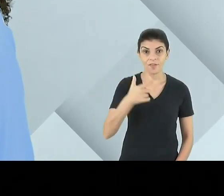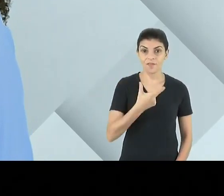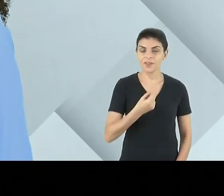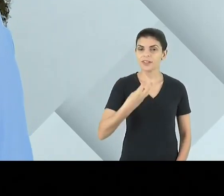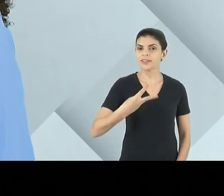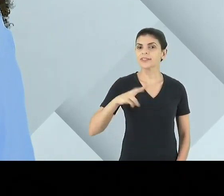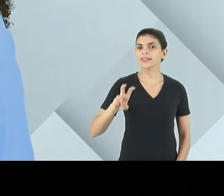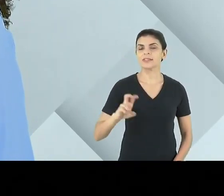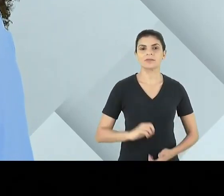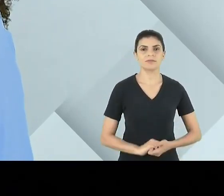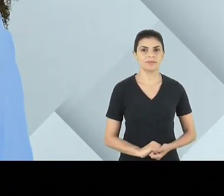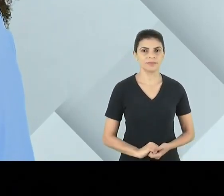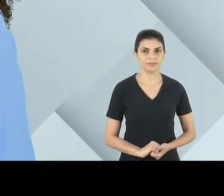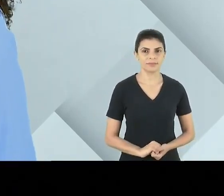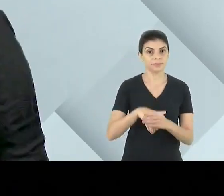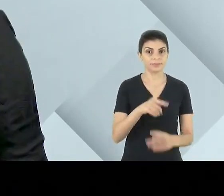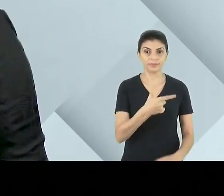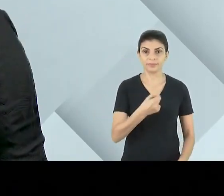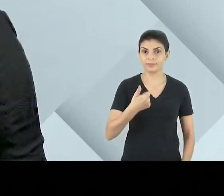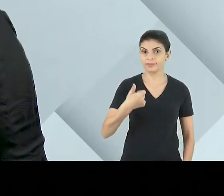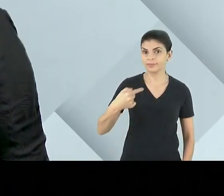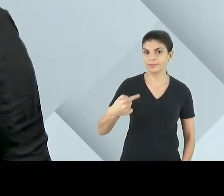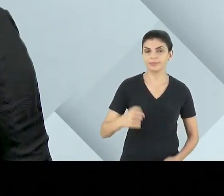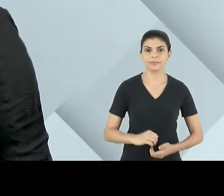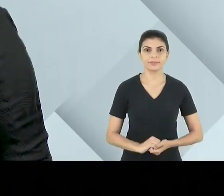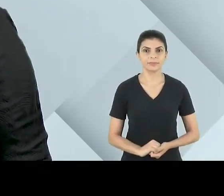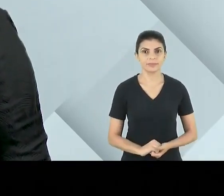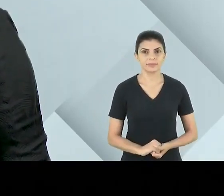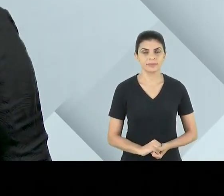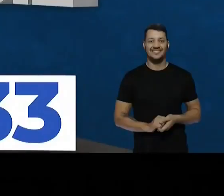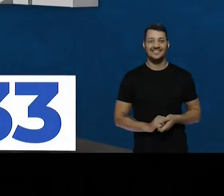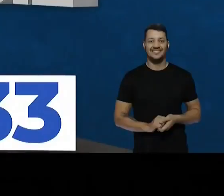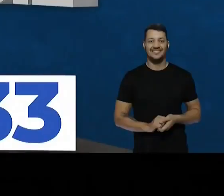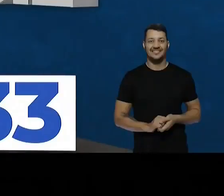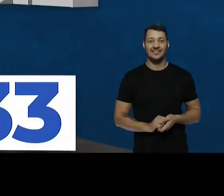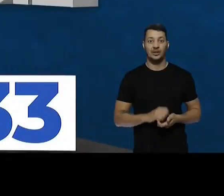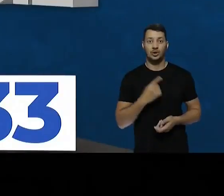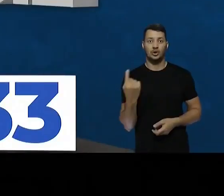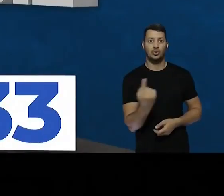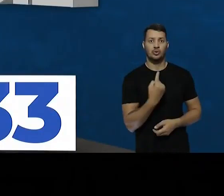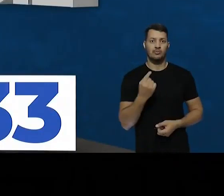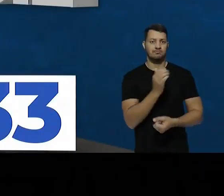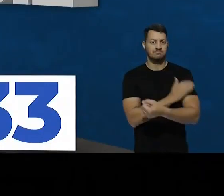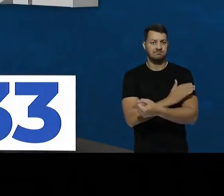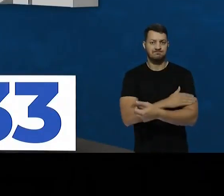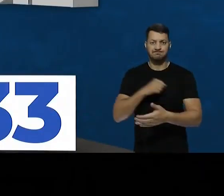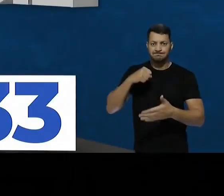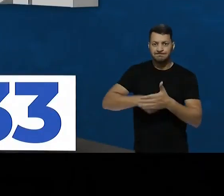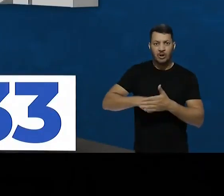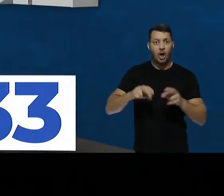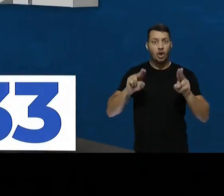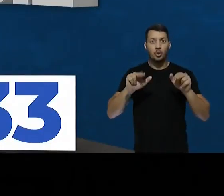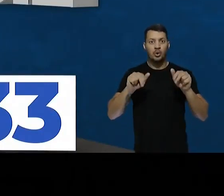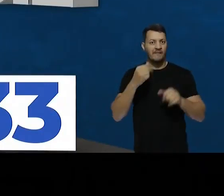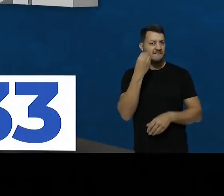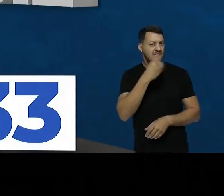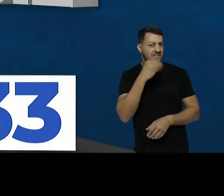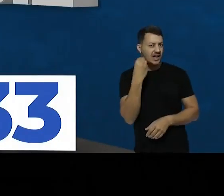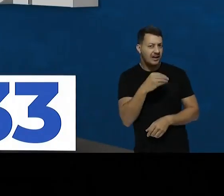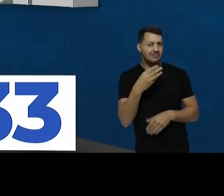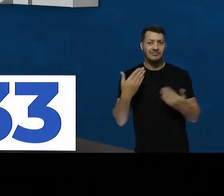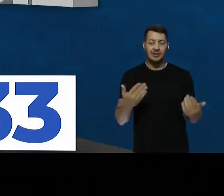Beatriz Nascimento, 2035. Mila Pontes, 2017. Somos bravos, somos fortes e jamais seremos